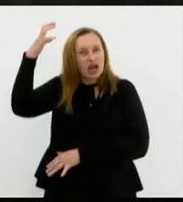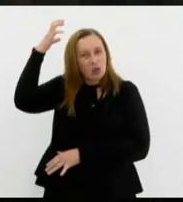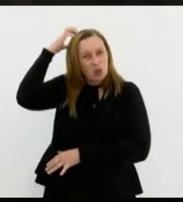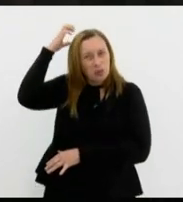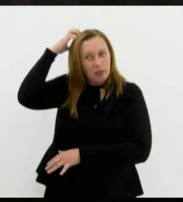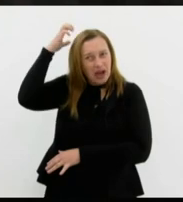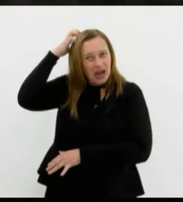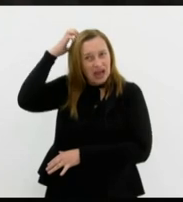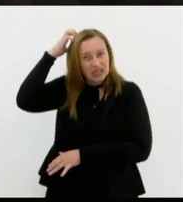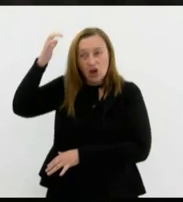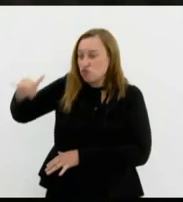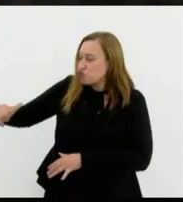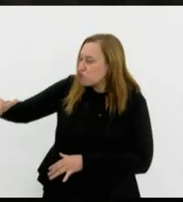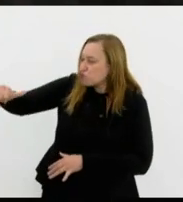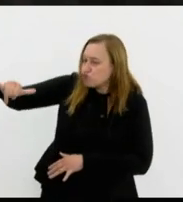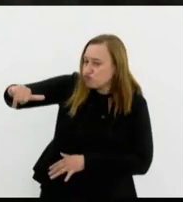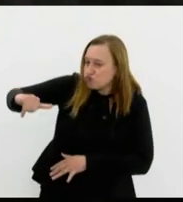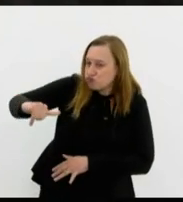do voo Datan etc.